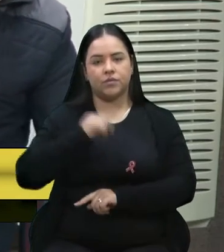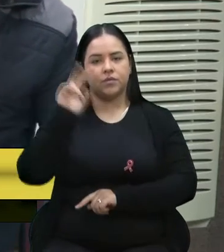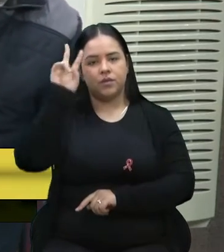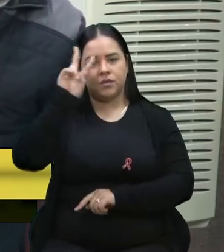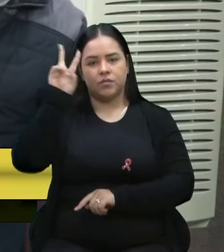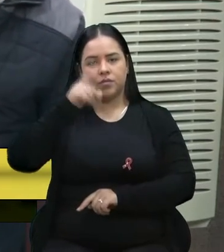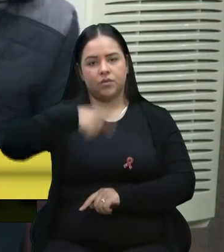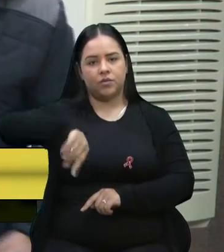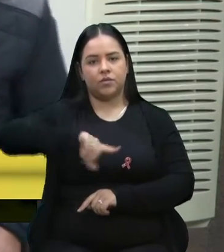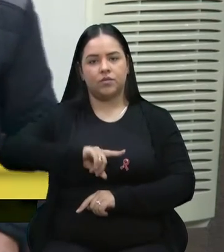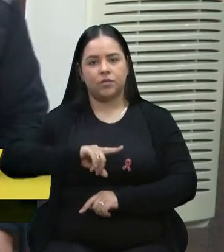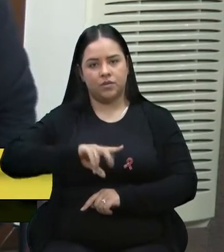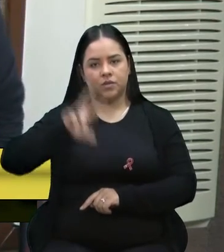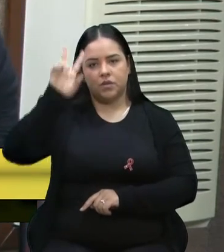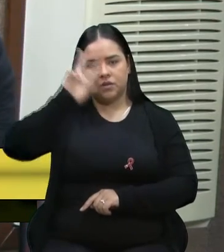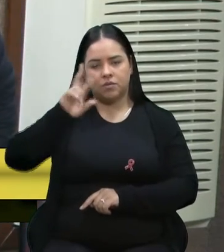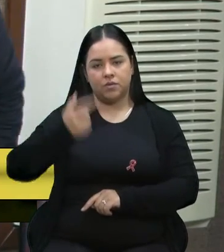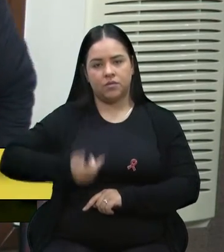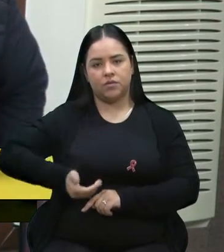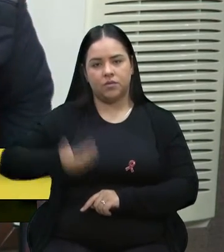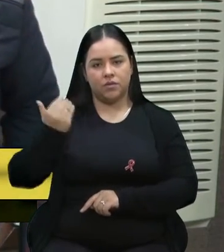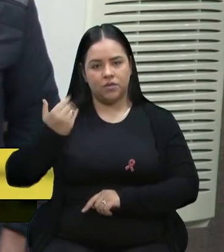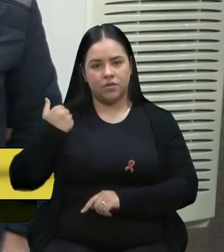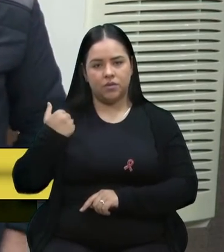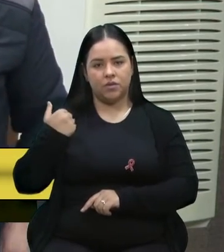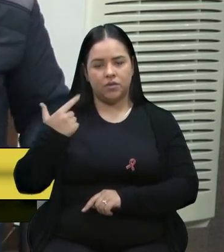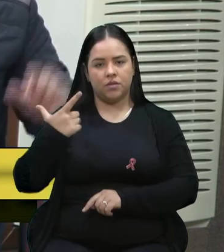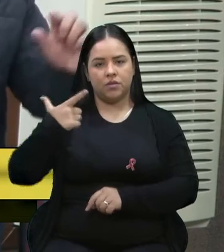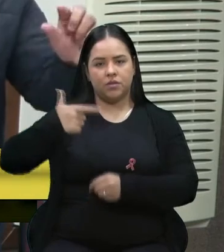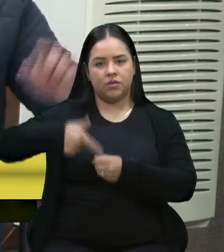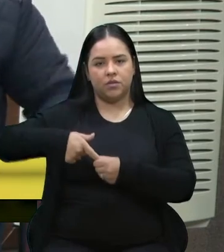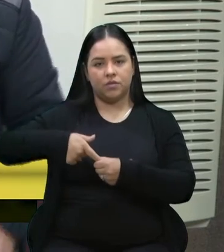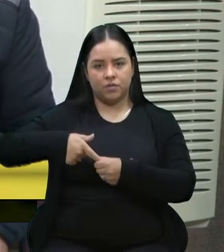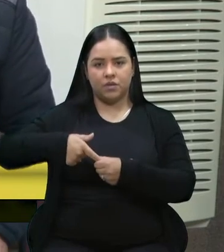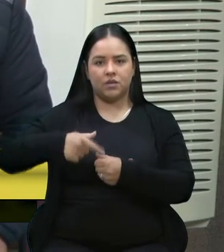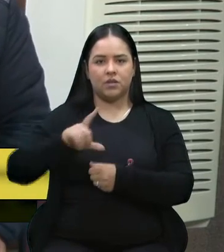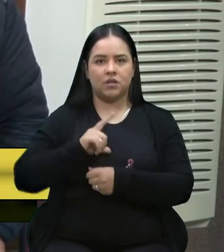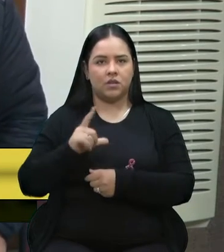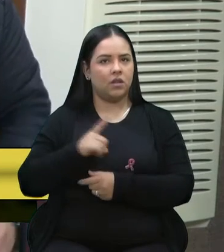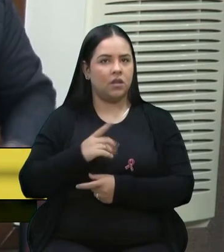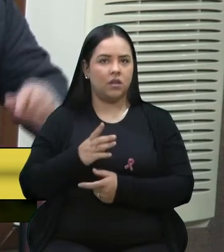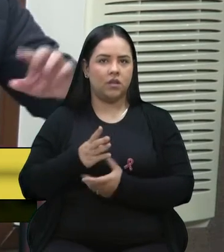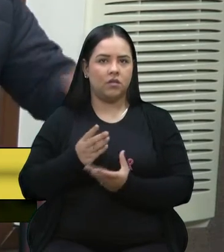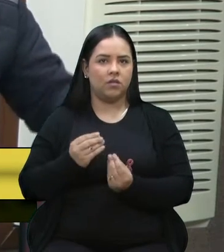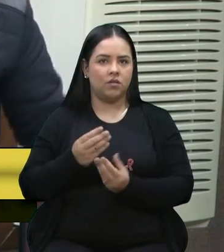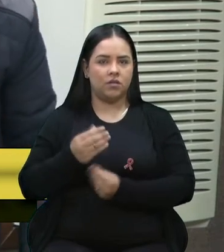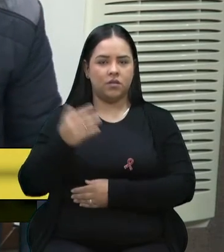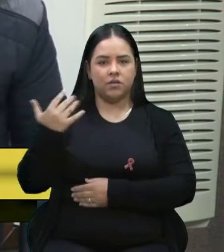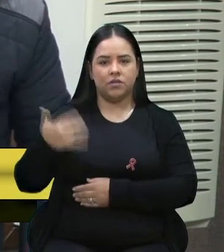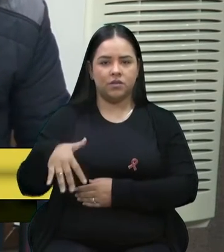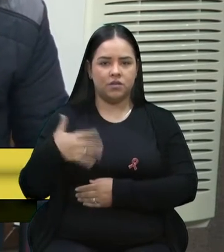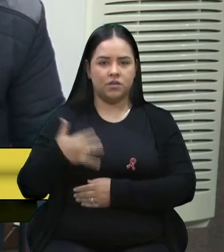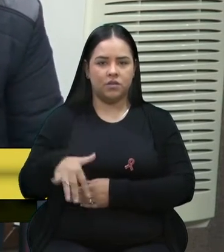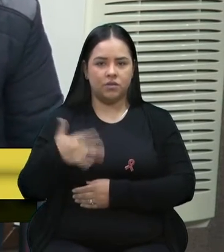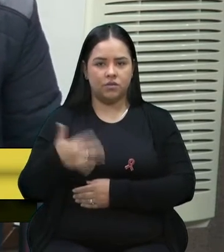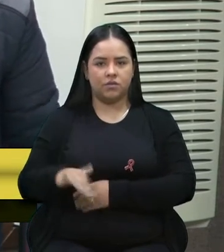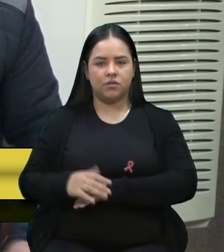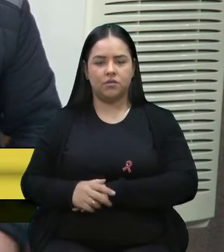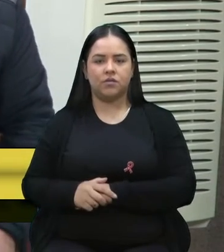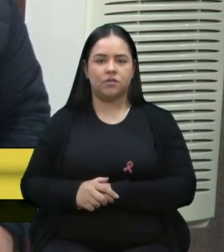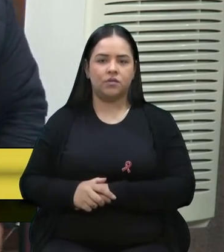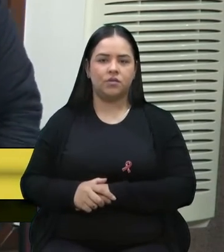lembrou um pouquinho atrás, quando a gasolina estava desse tamanho, o combustível todo, o gás,